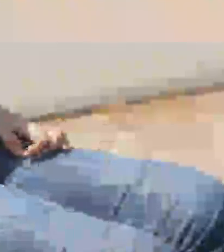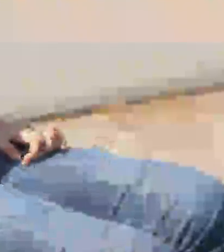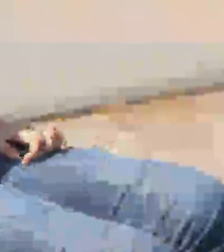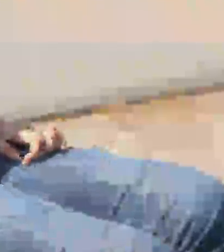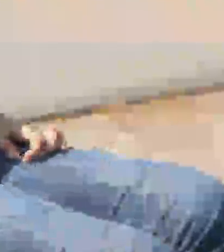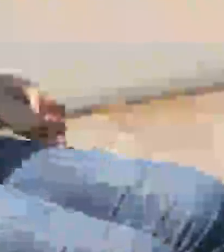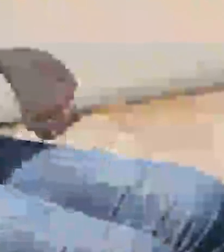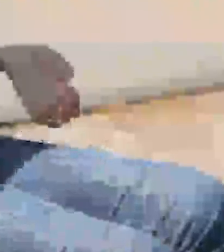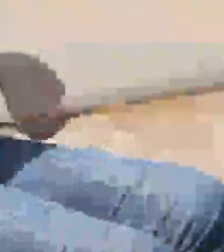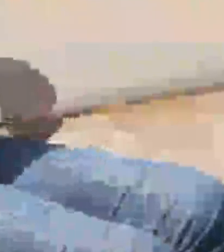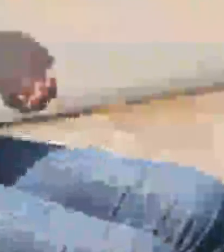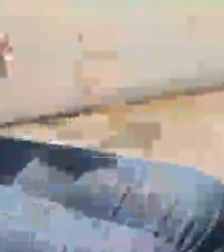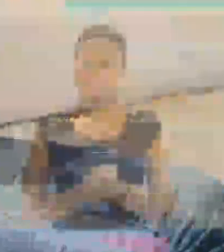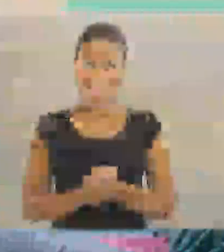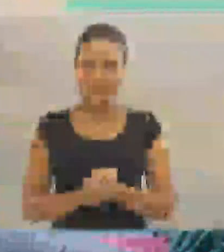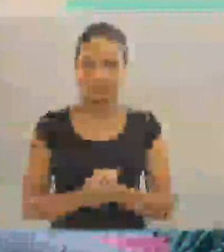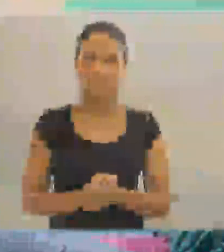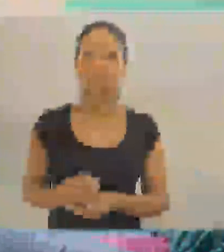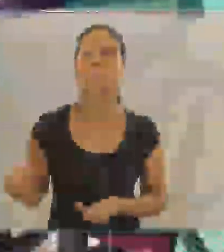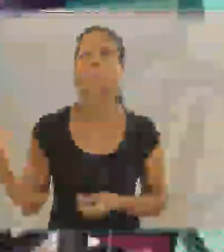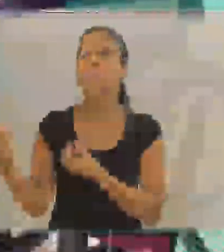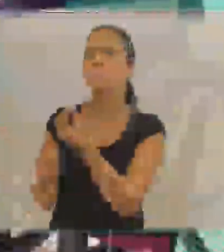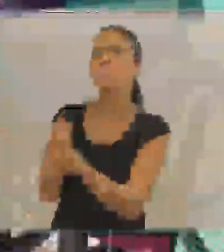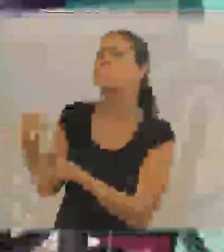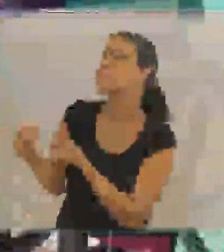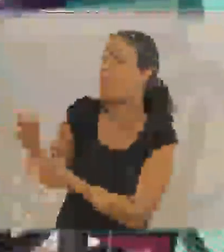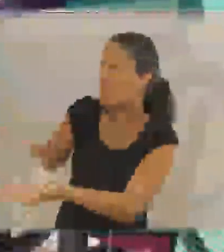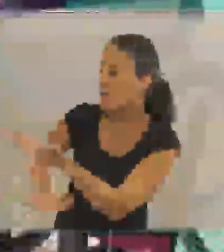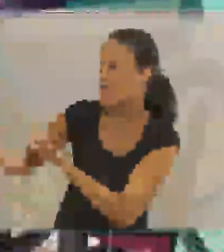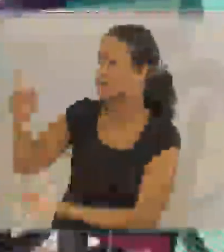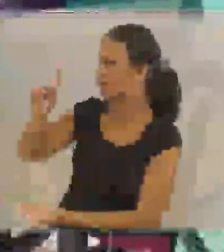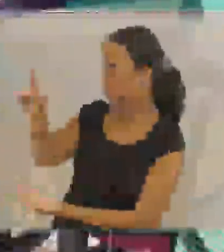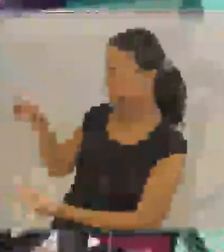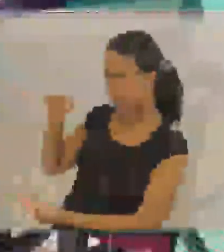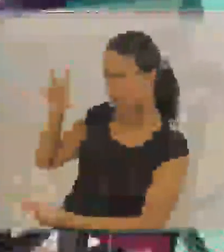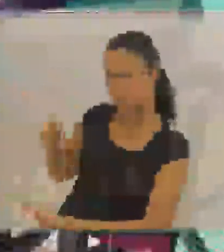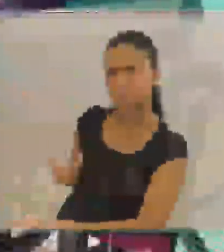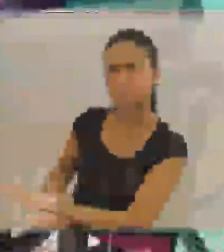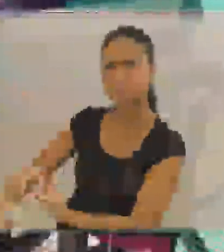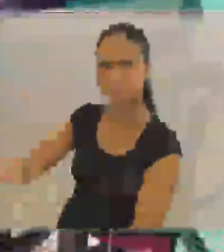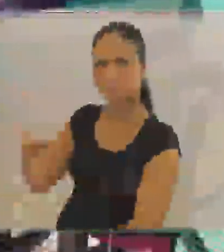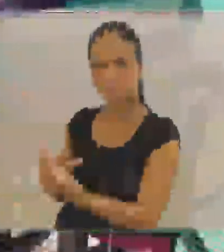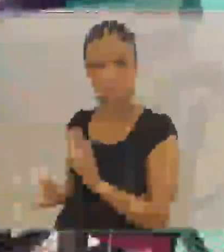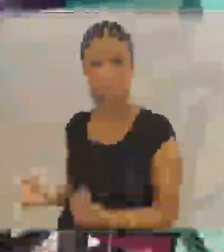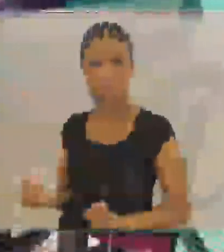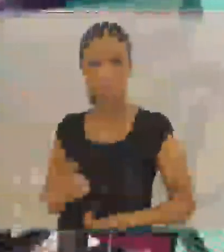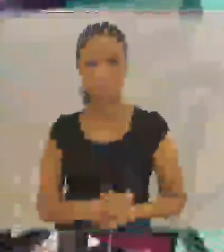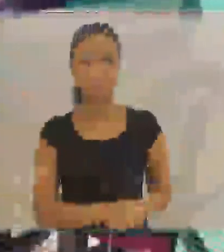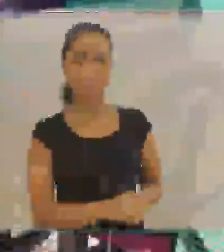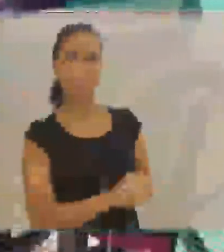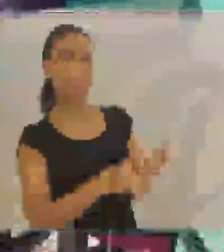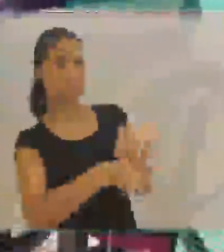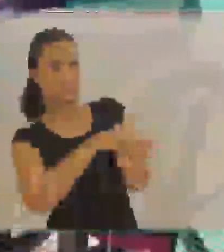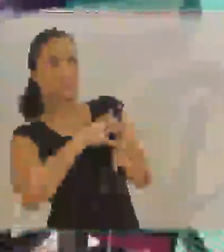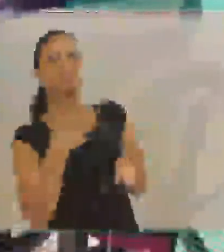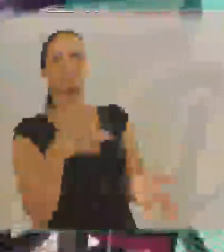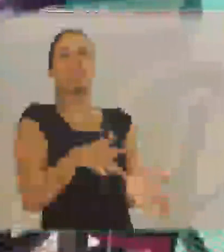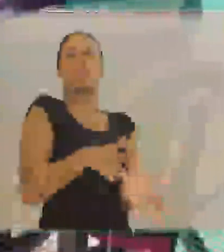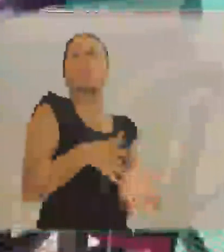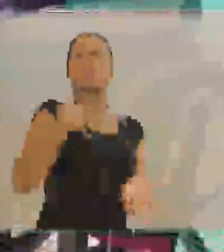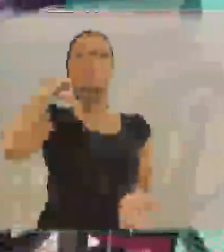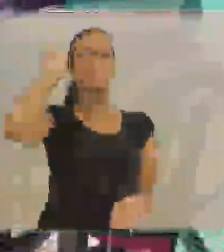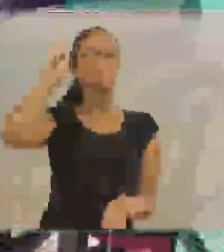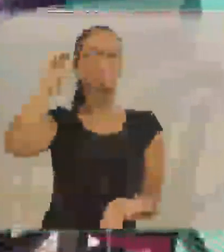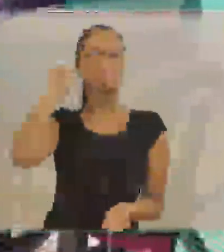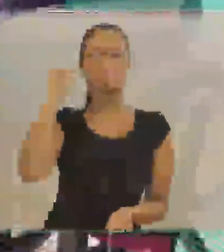Como é a relação professor-aluno? Antes eu fingia que eu ouvia. Usava o cabelo, tampando